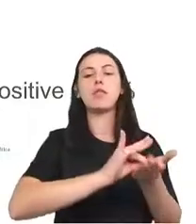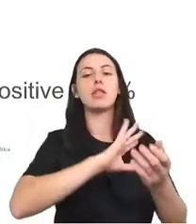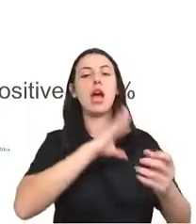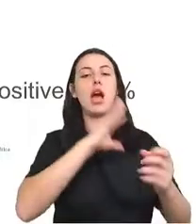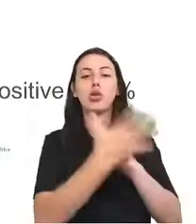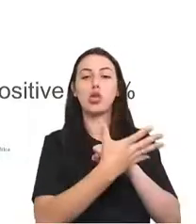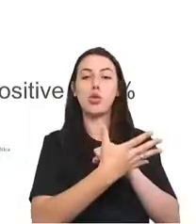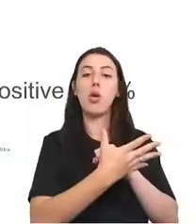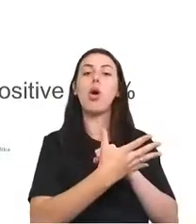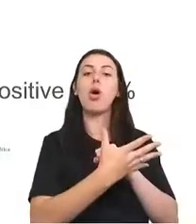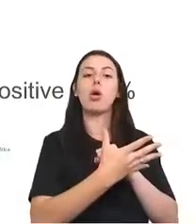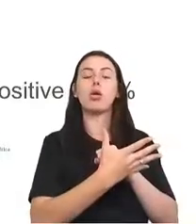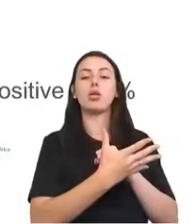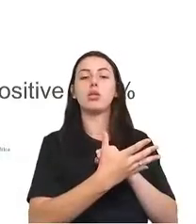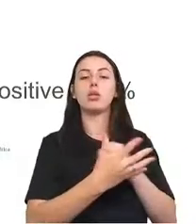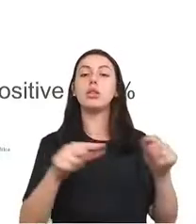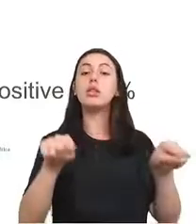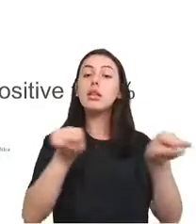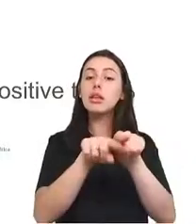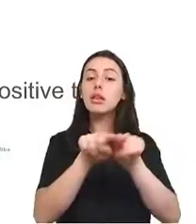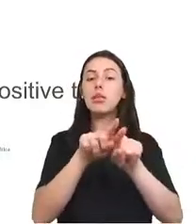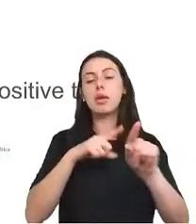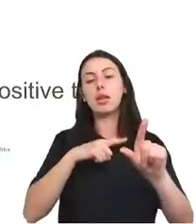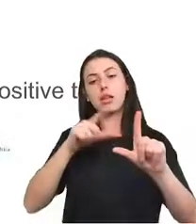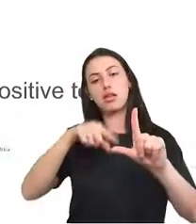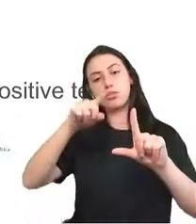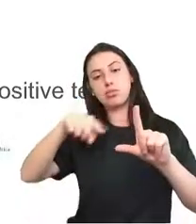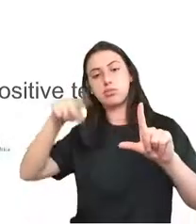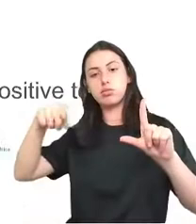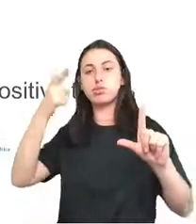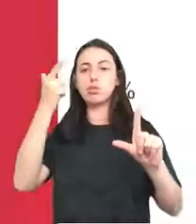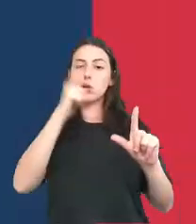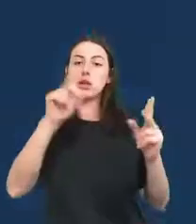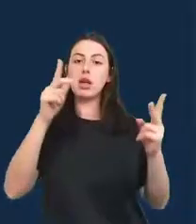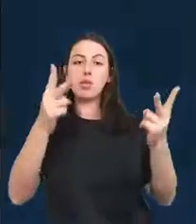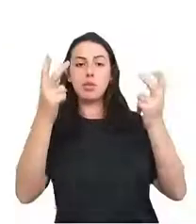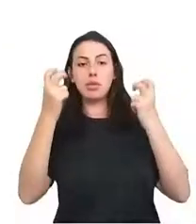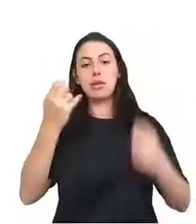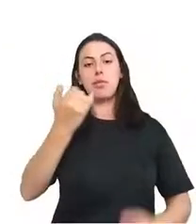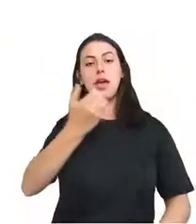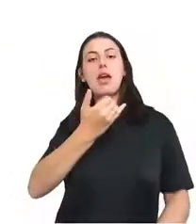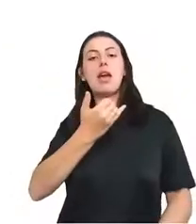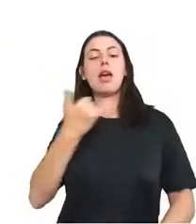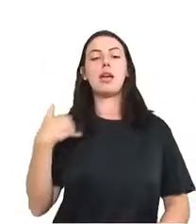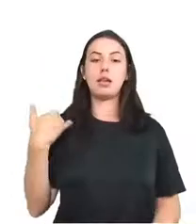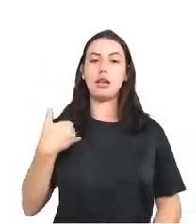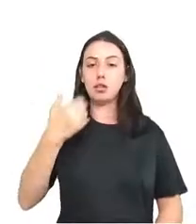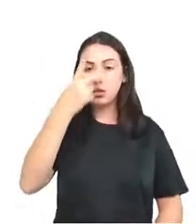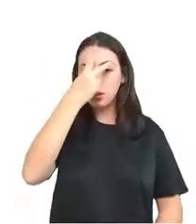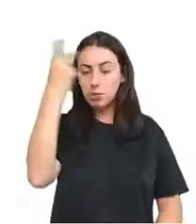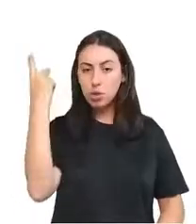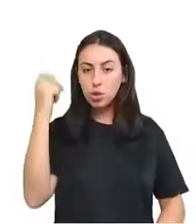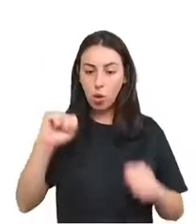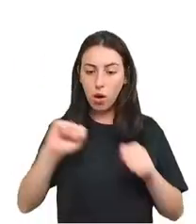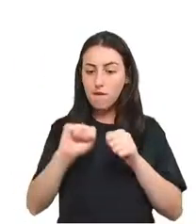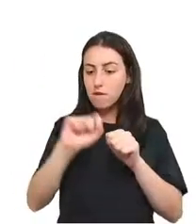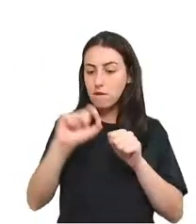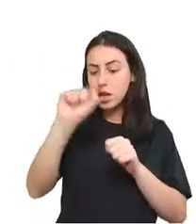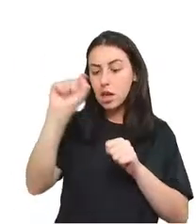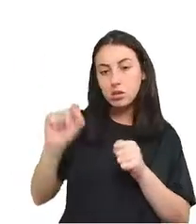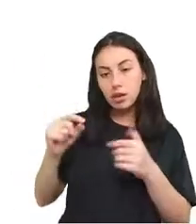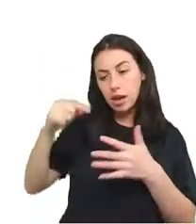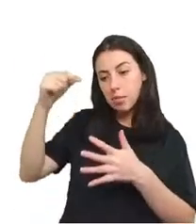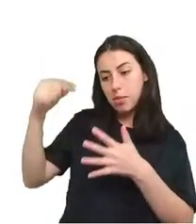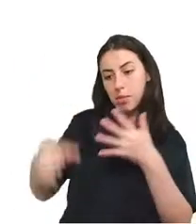indicadores para saberem a idade das pessoas, atividades econômicas, etc. Então, que a gente